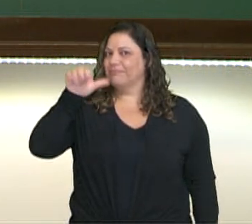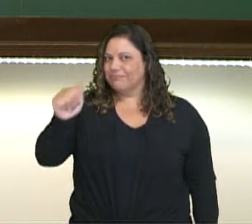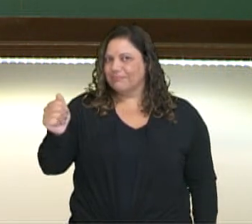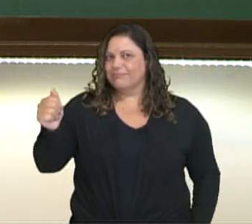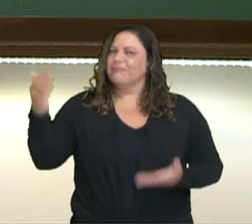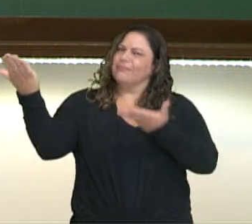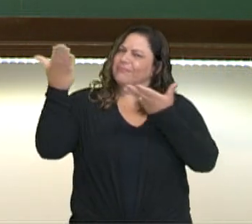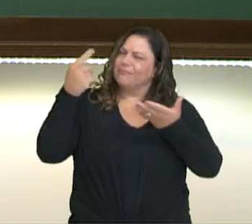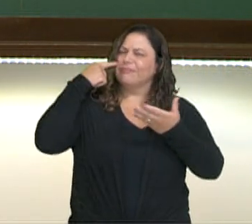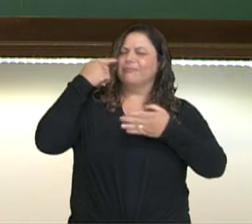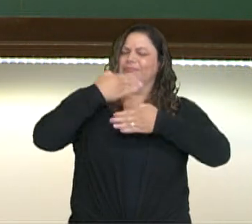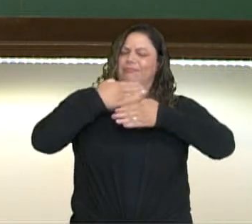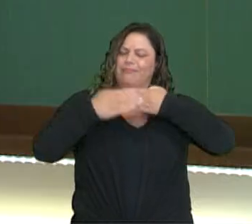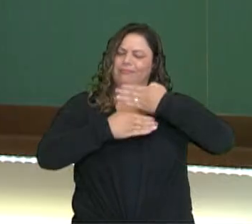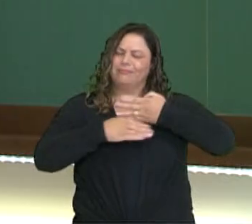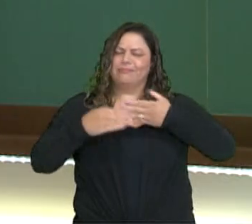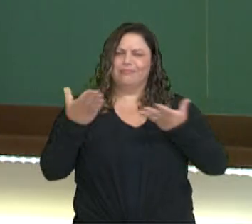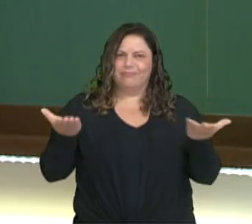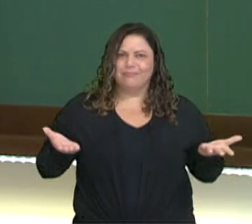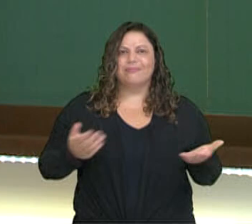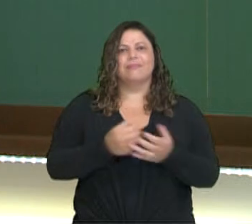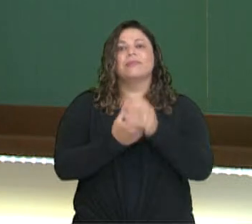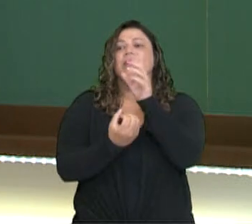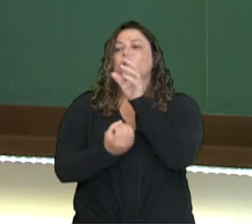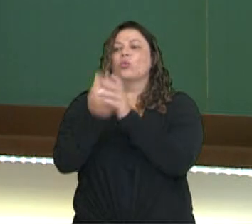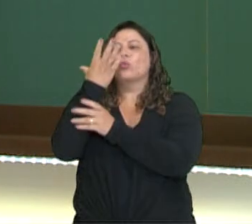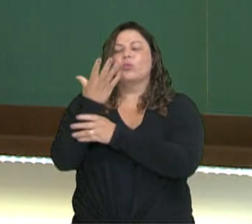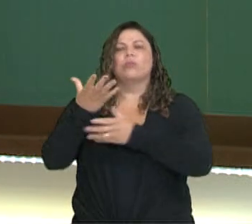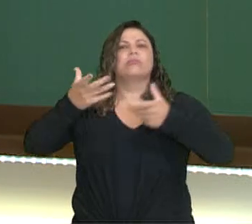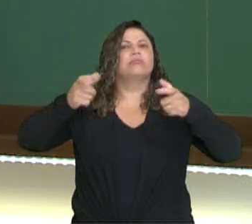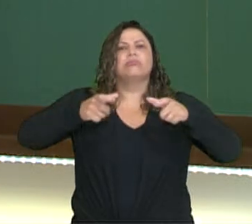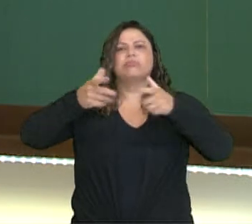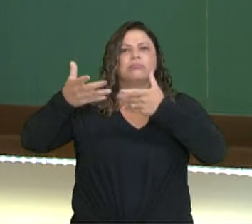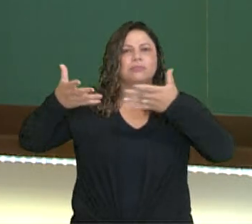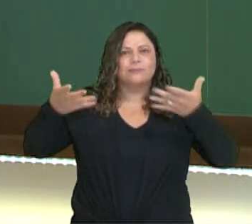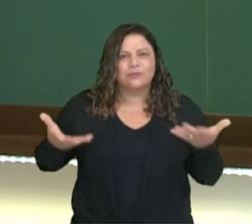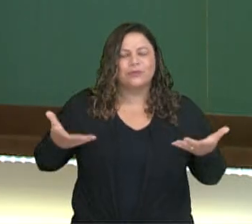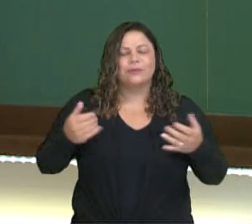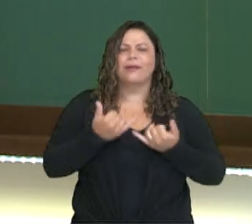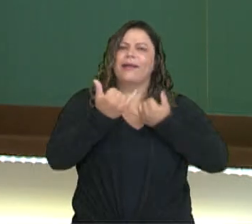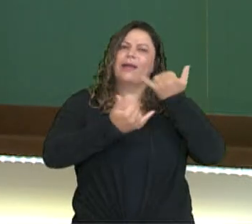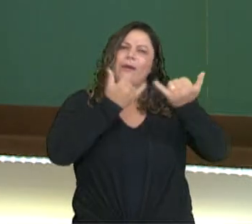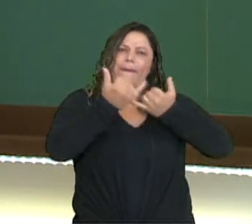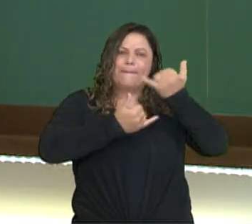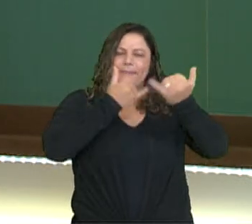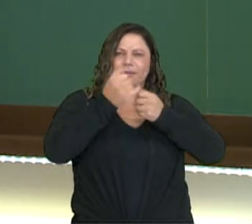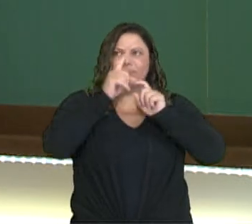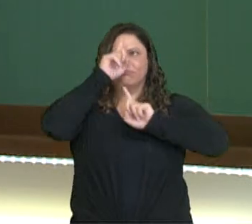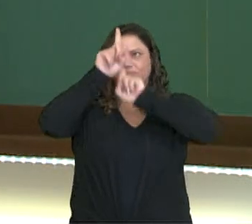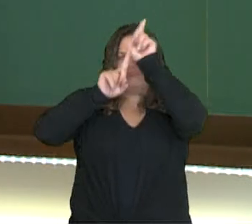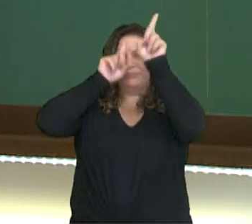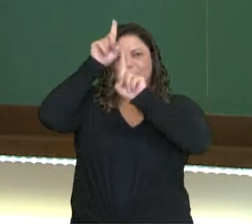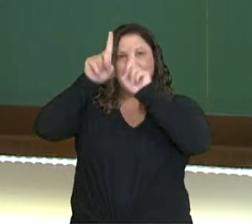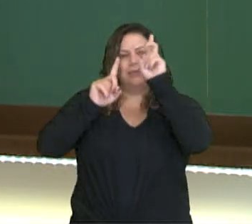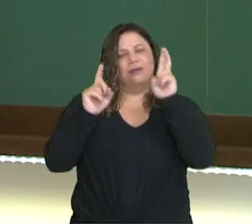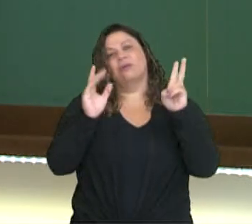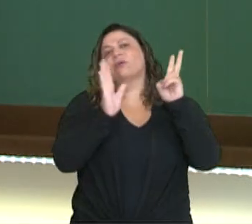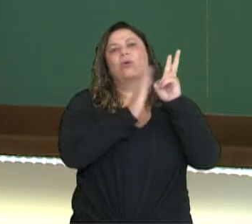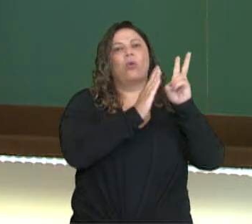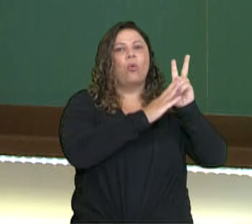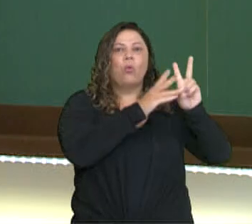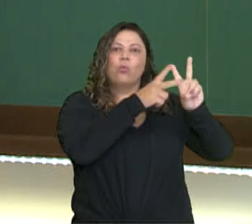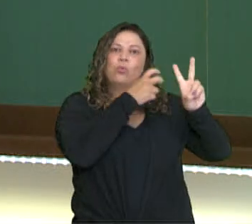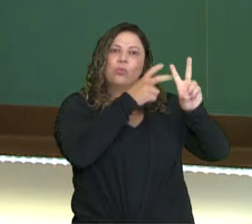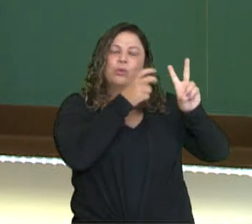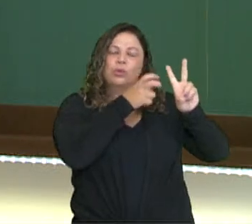no slide. A origem da peteca. A peteca é um brinquedo criado pelos índios brasileiros, então